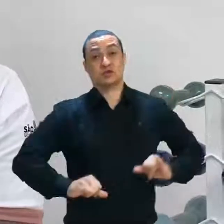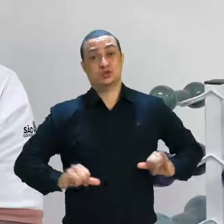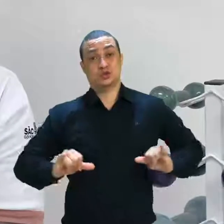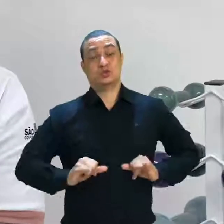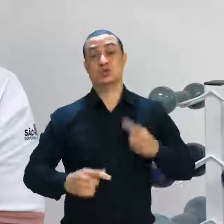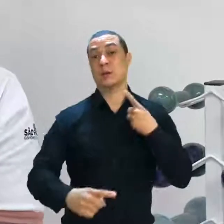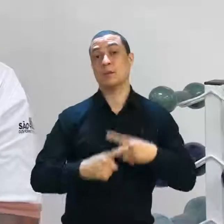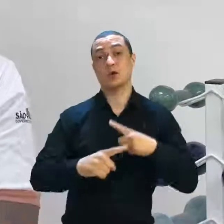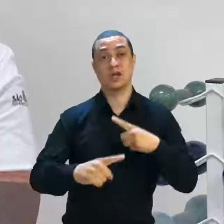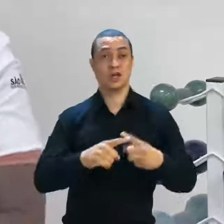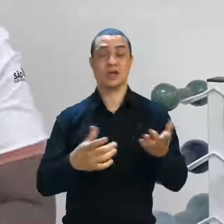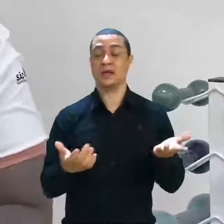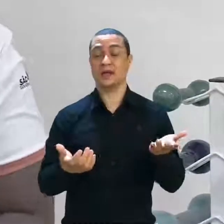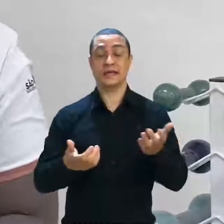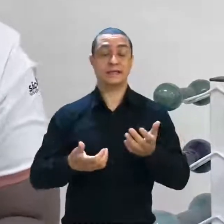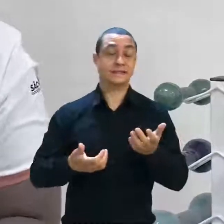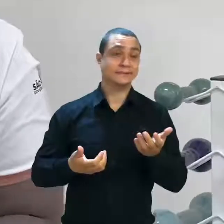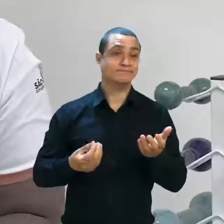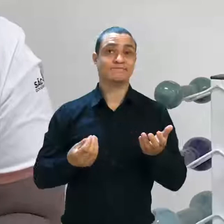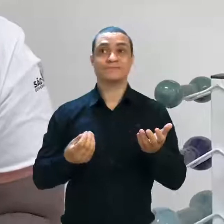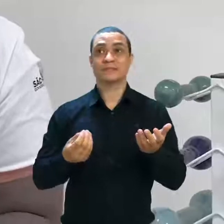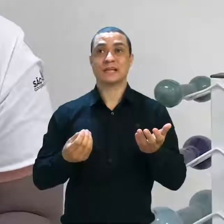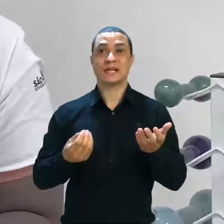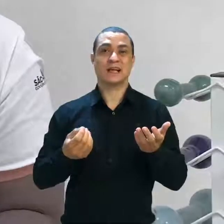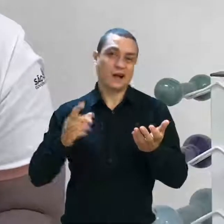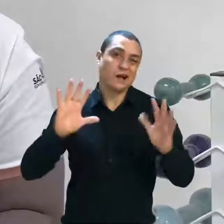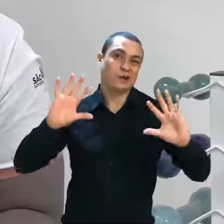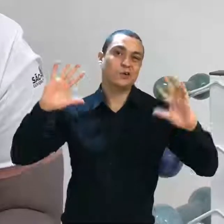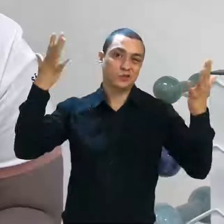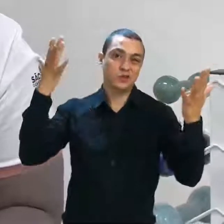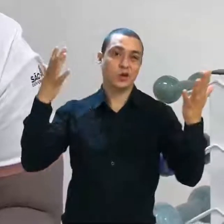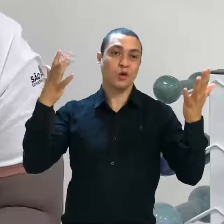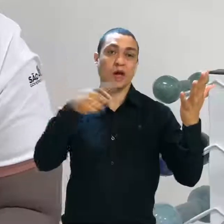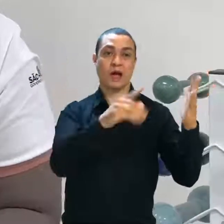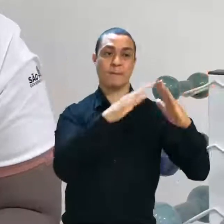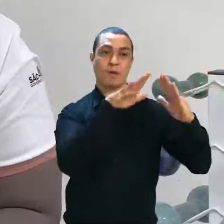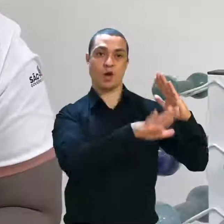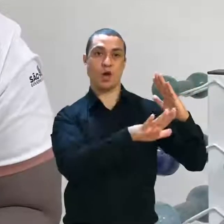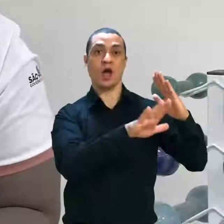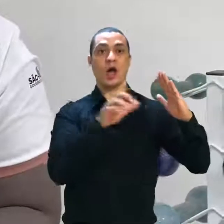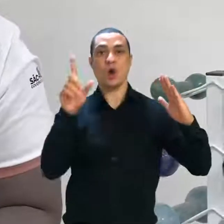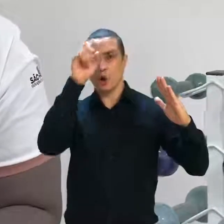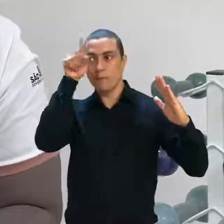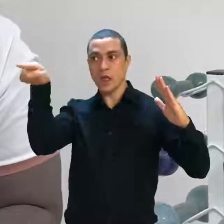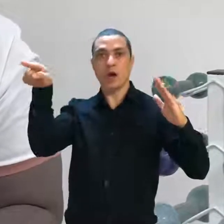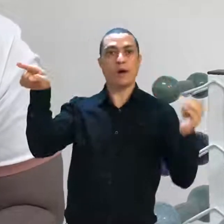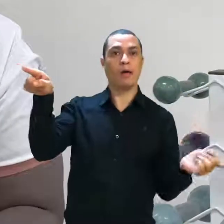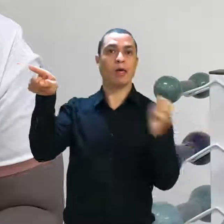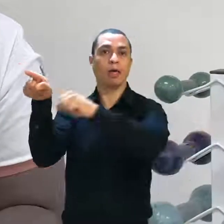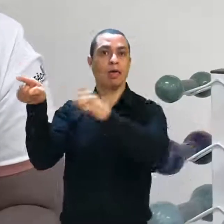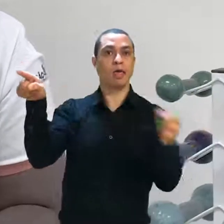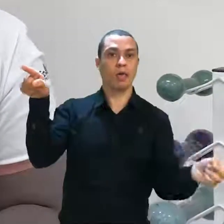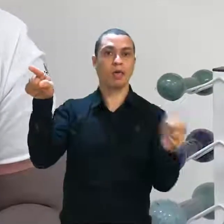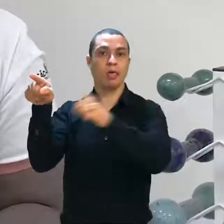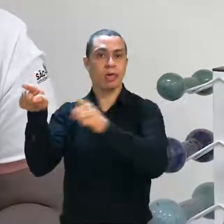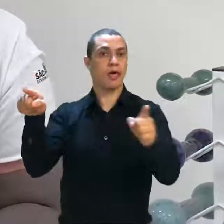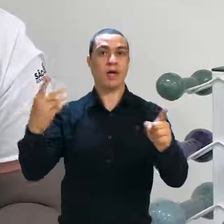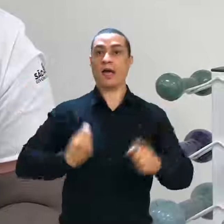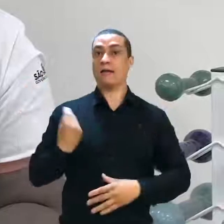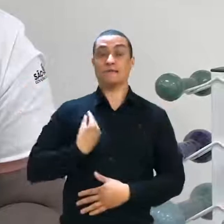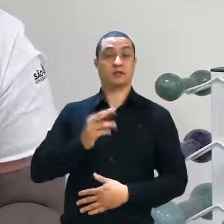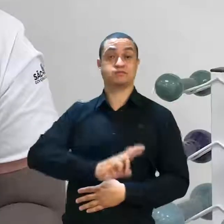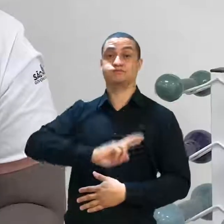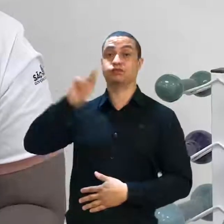por conta da situação de ter que ir para outra cidade, ter que enfrentar um